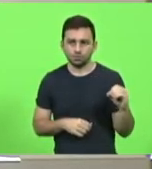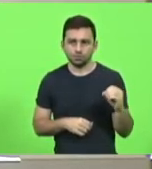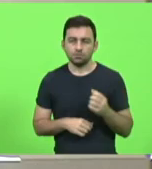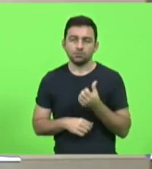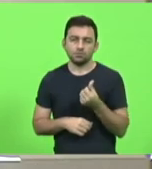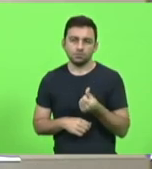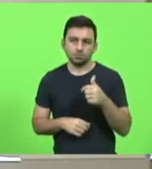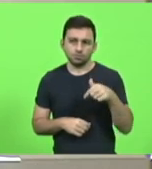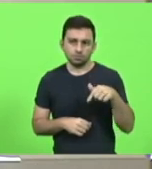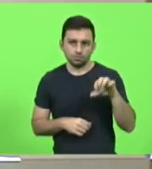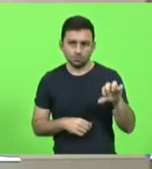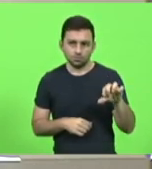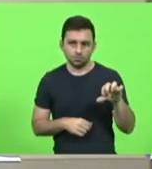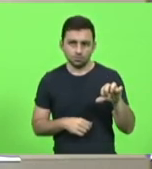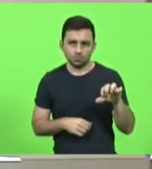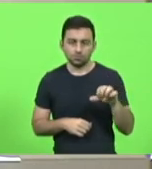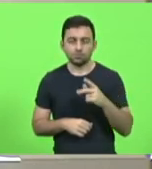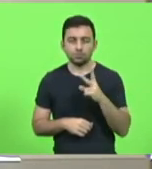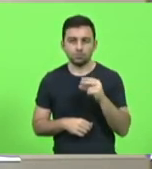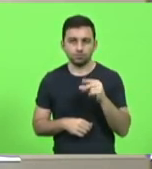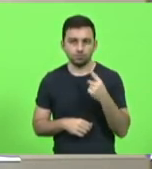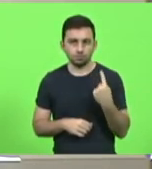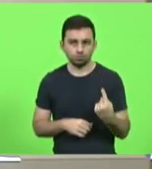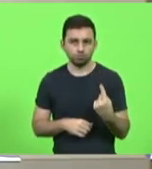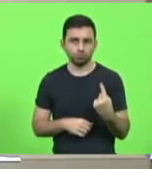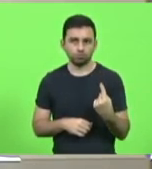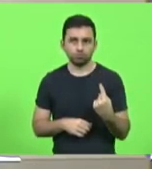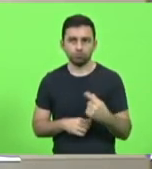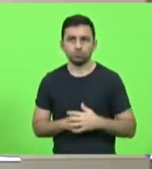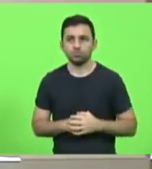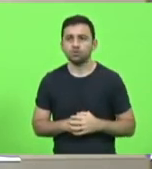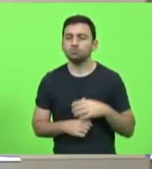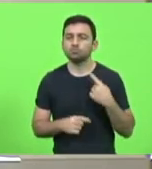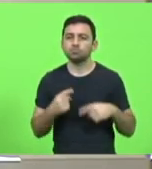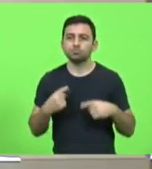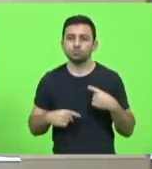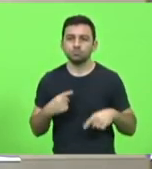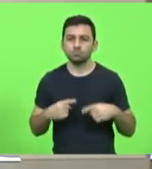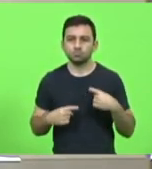679 de 2021. Em discussão?